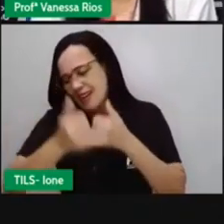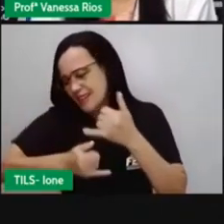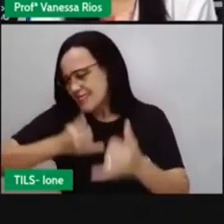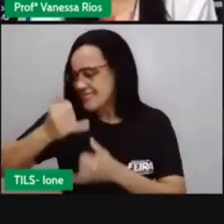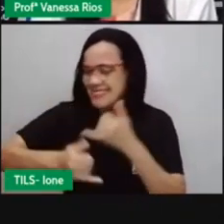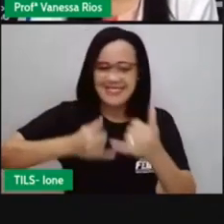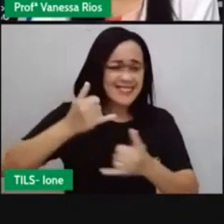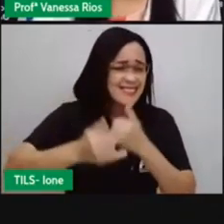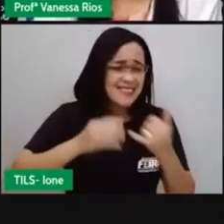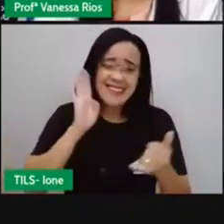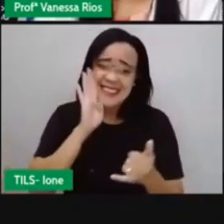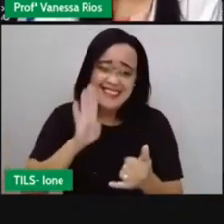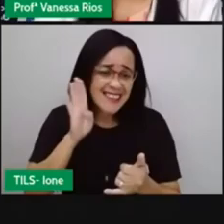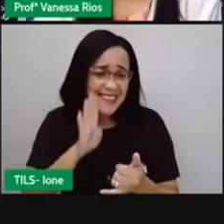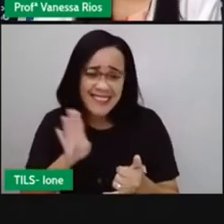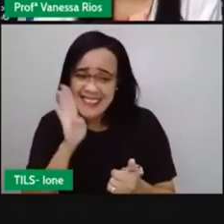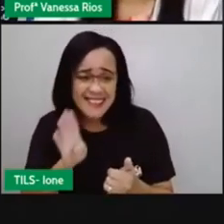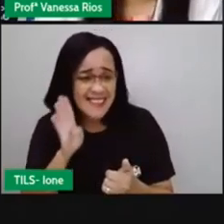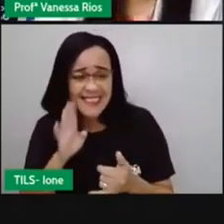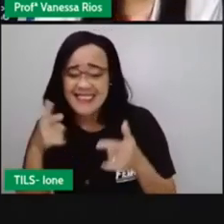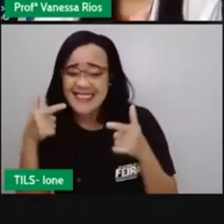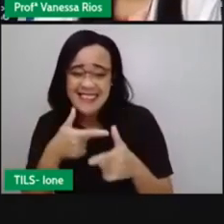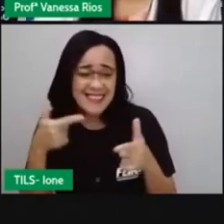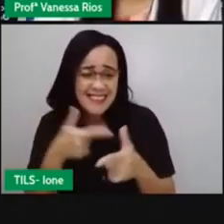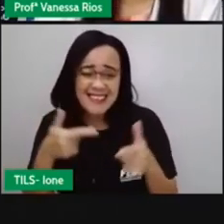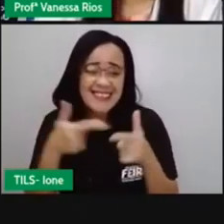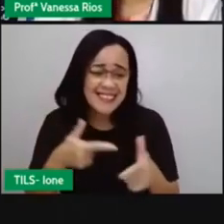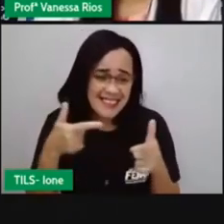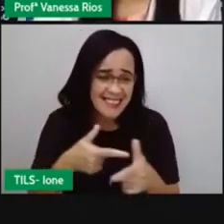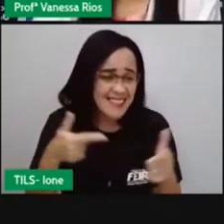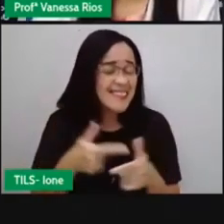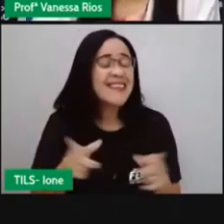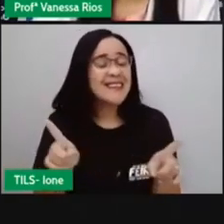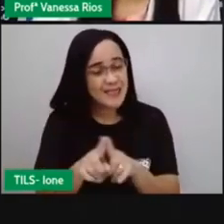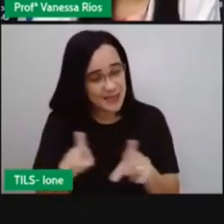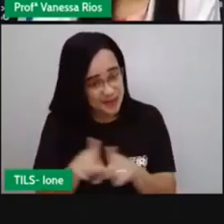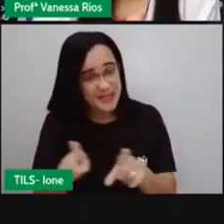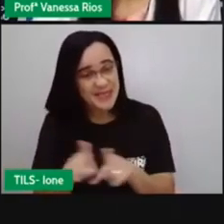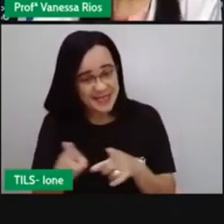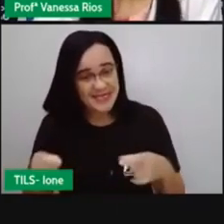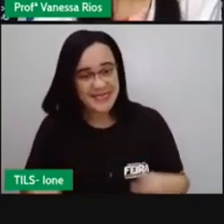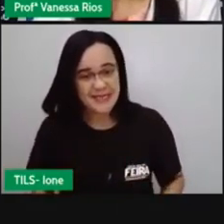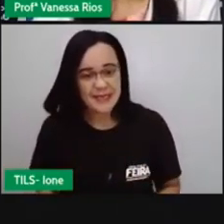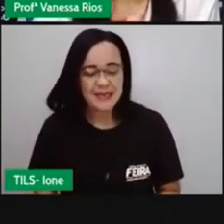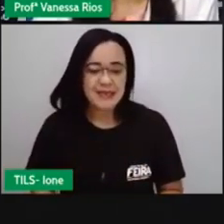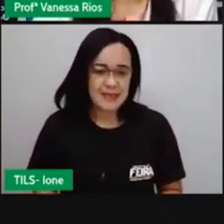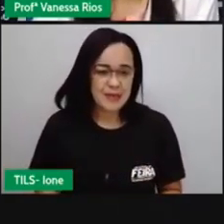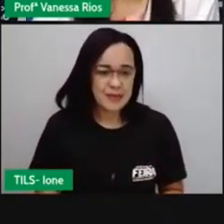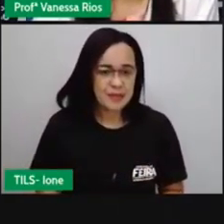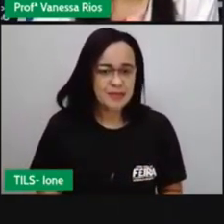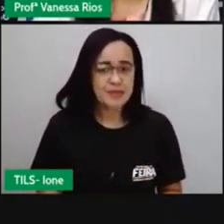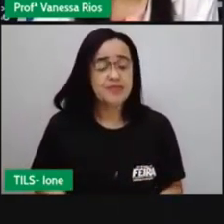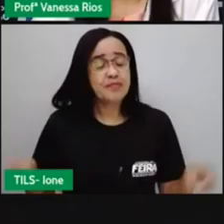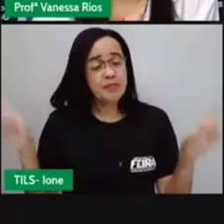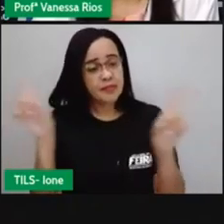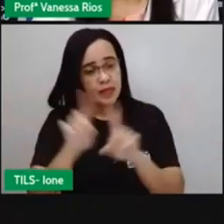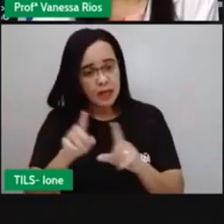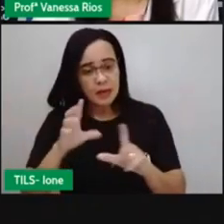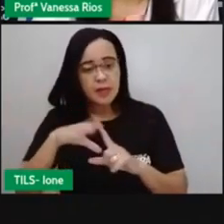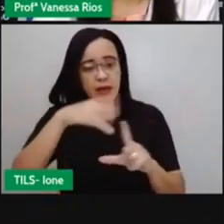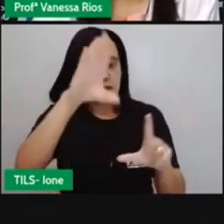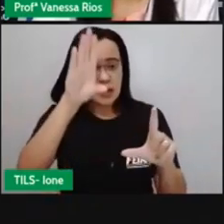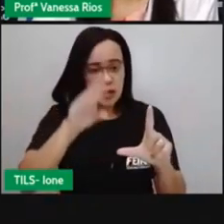Também aí, ó, atrelado à ideia do humor, engraçado. E os cartoons, eles têm como